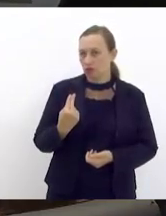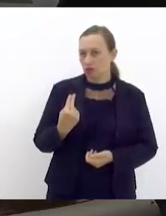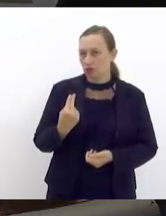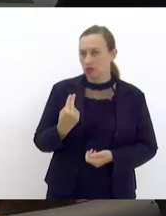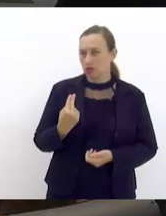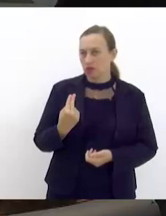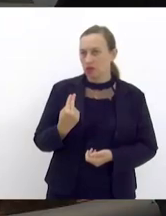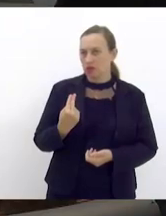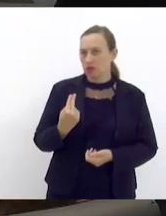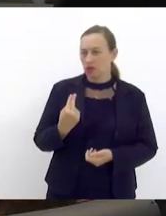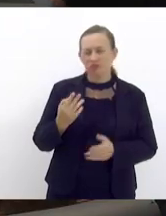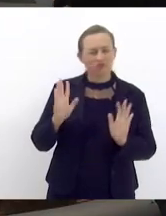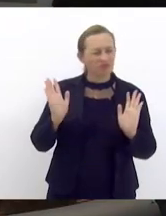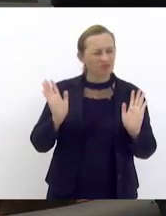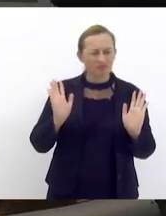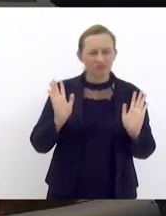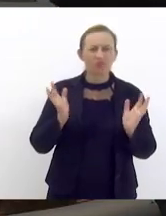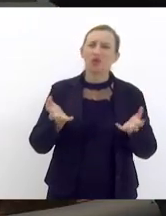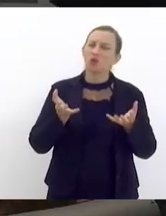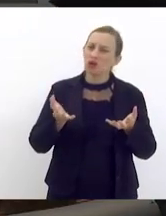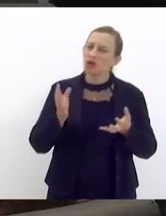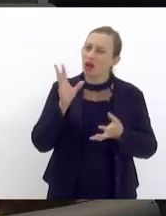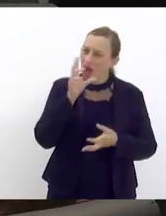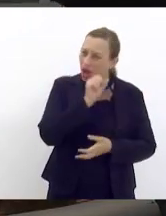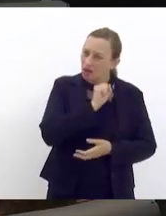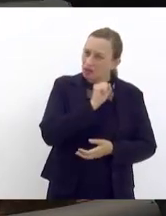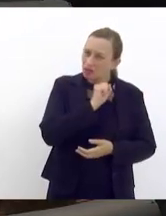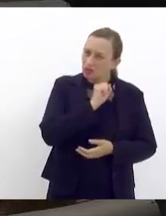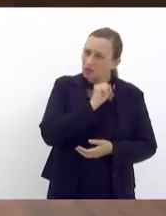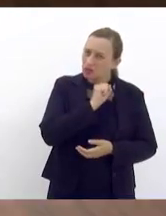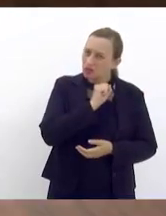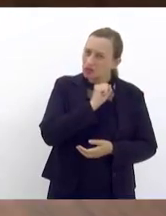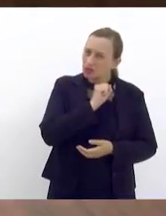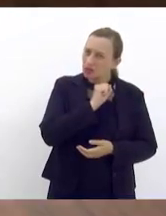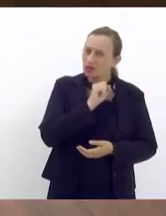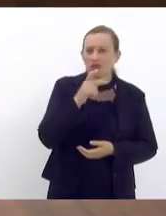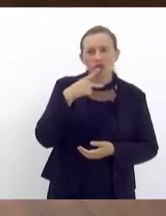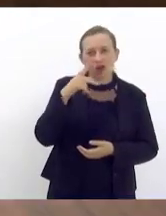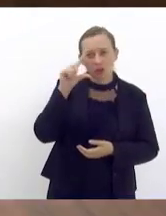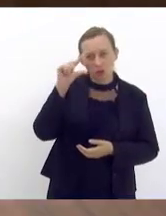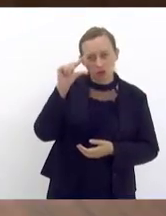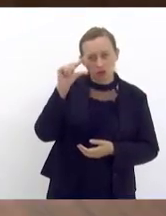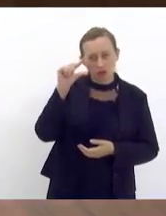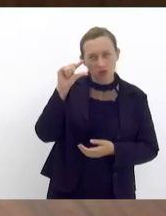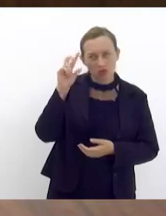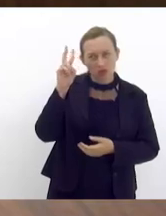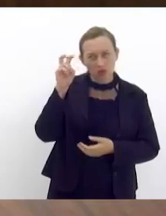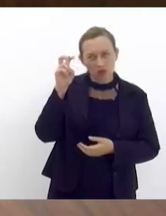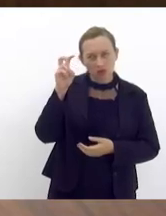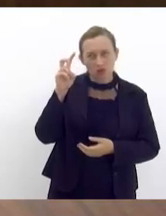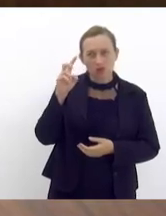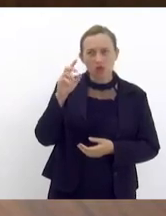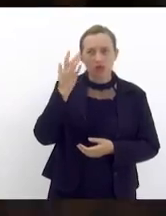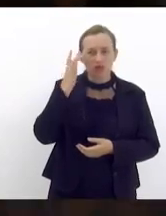só é porque eu queria bem rapidamente pontuar uma questão que eu acho importante que é sobre a matéria nós temos muito